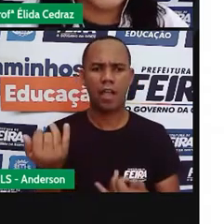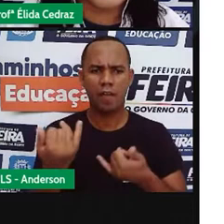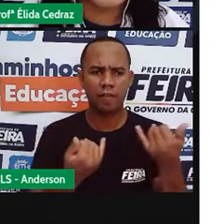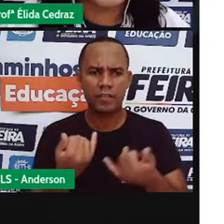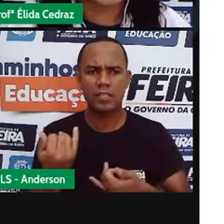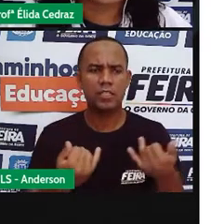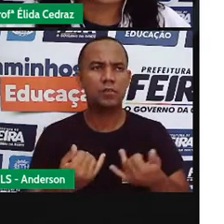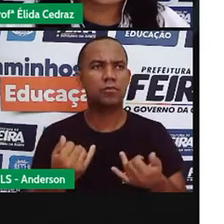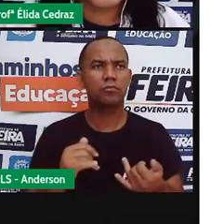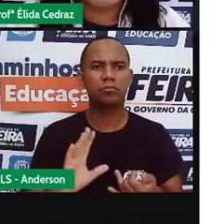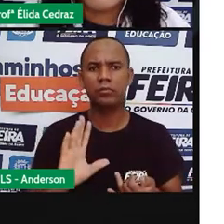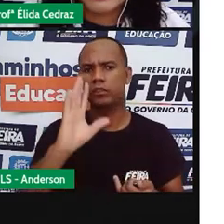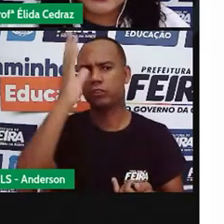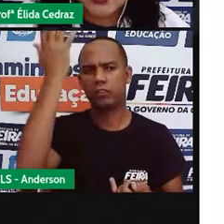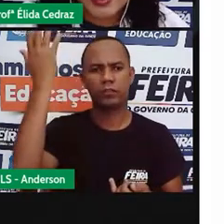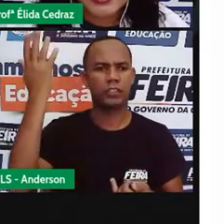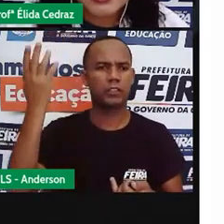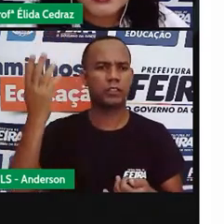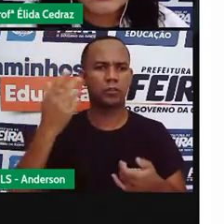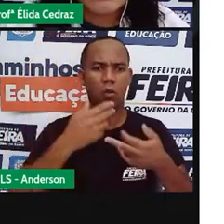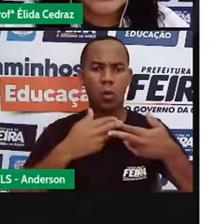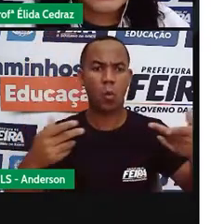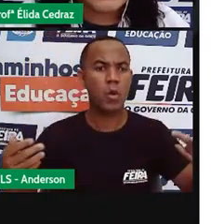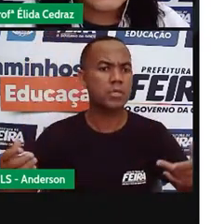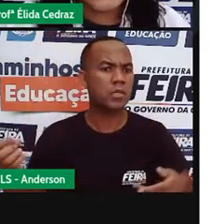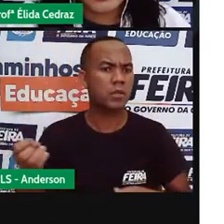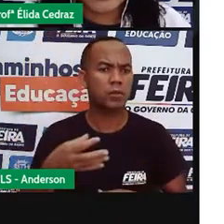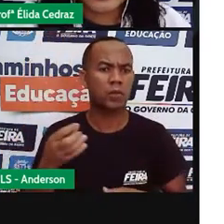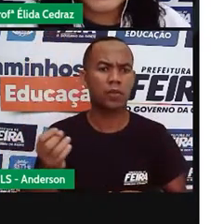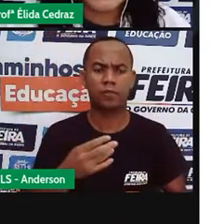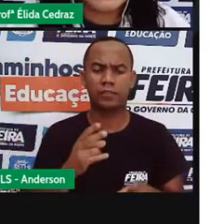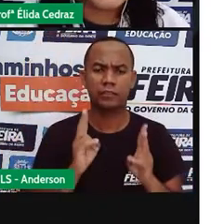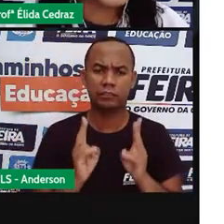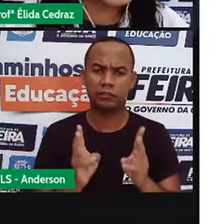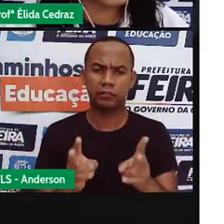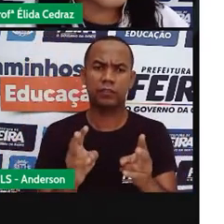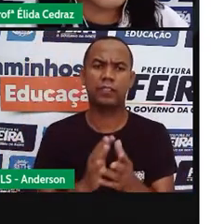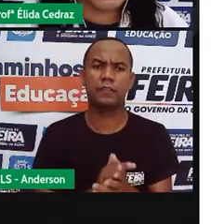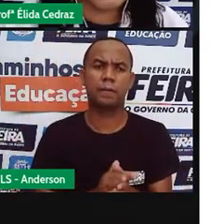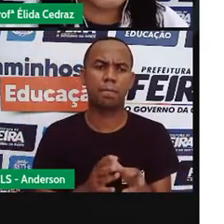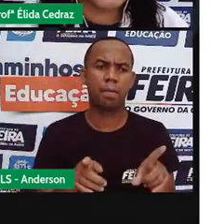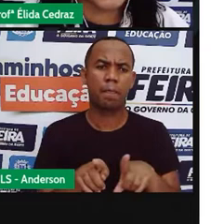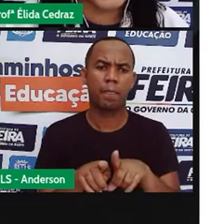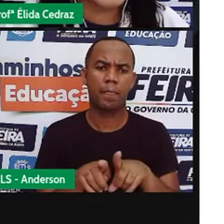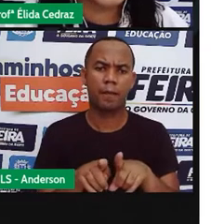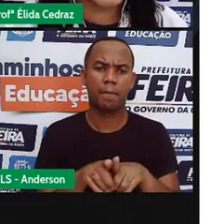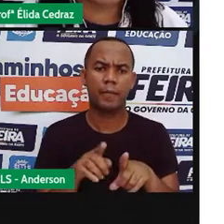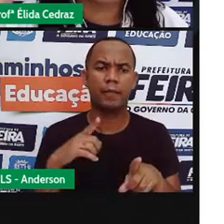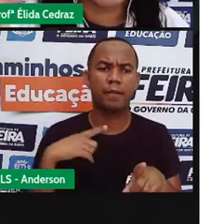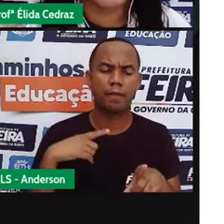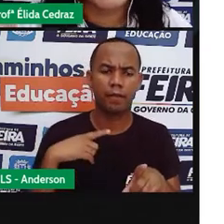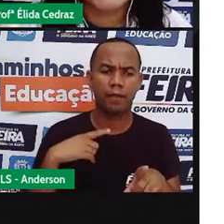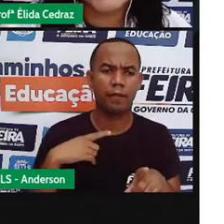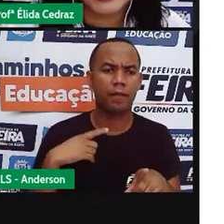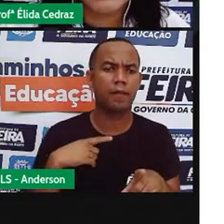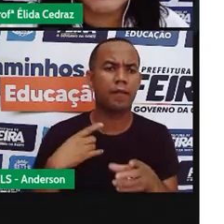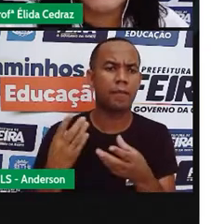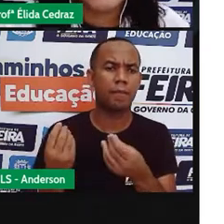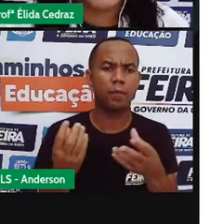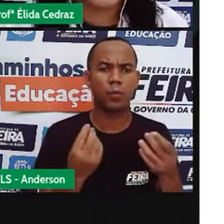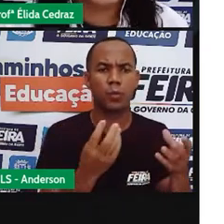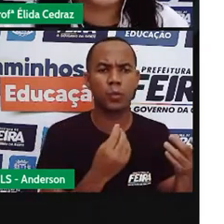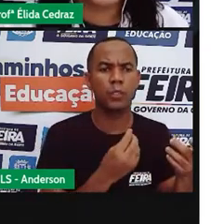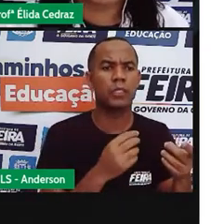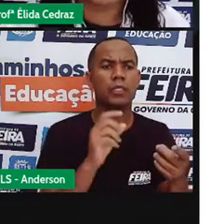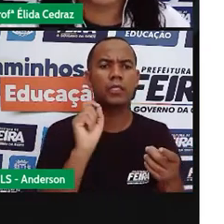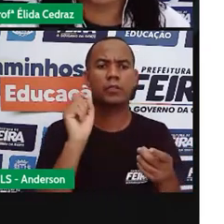matérias, sempre atuais. E outra coisa, eles não só têm isso, eles têm várias abas